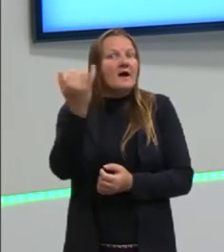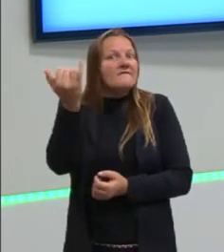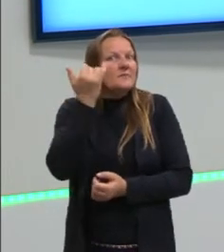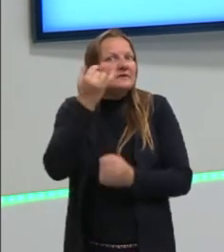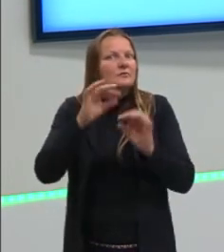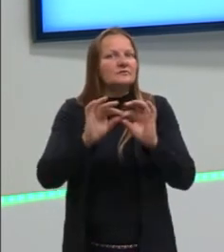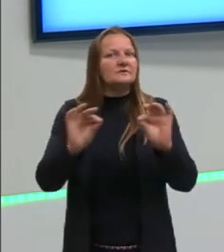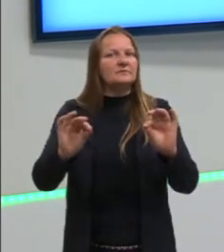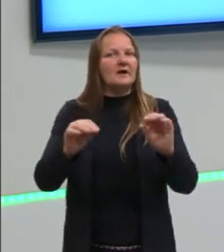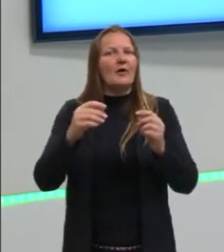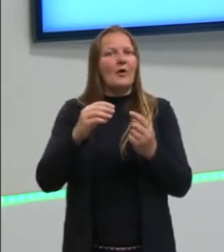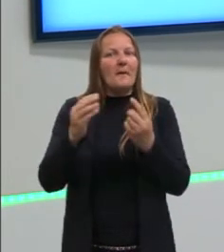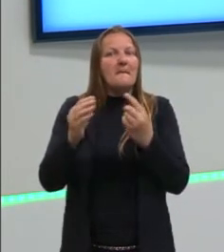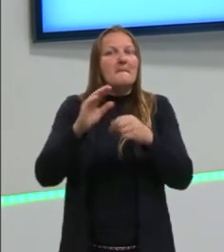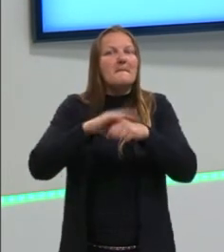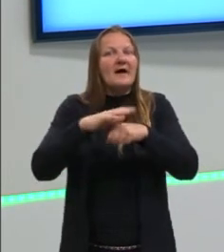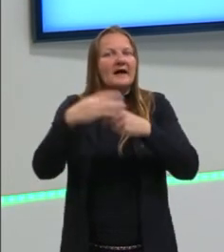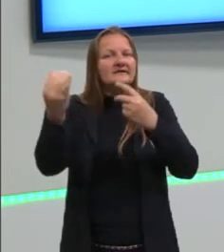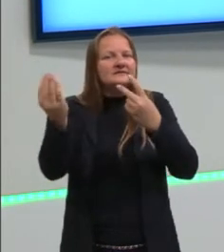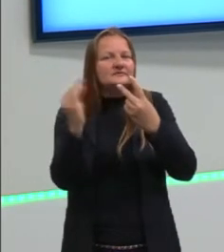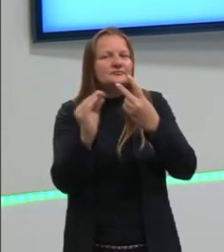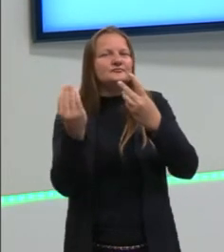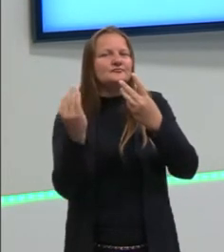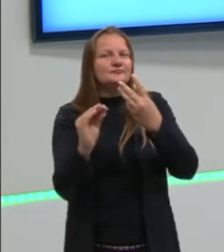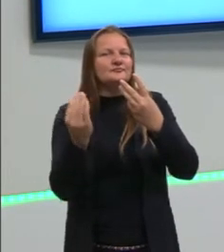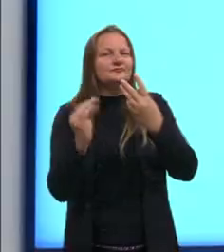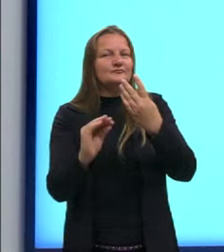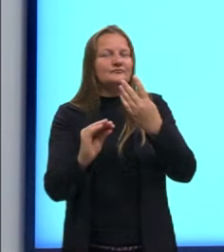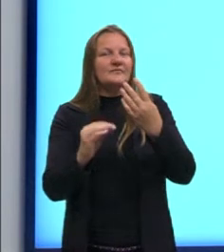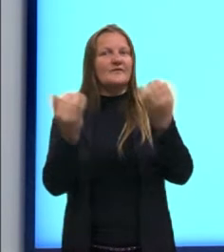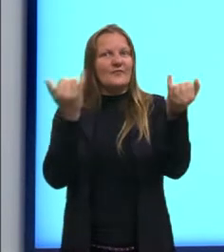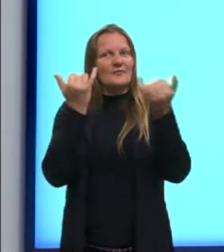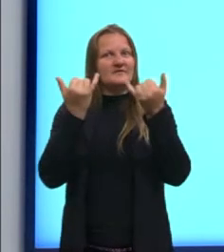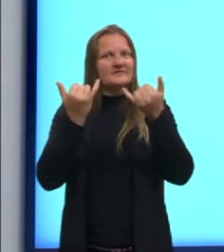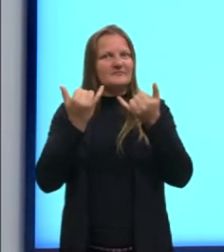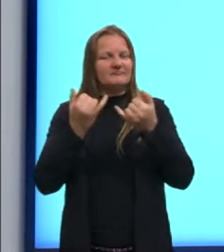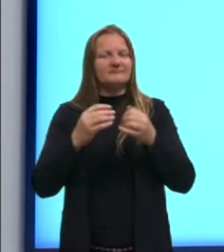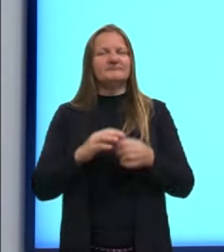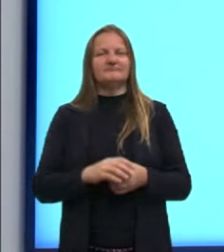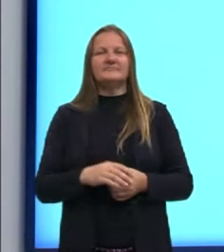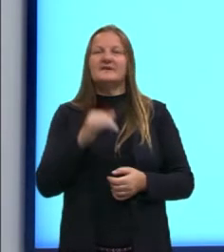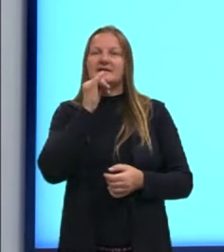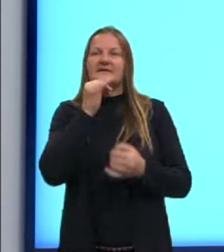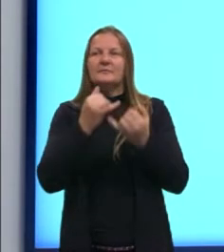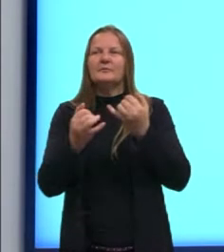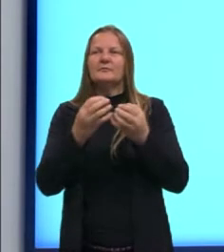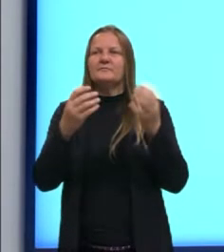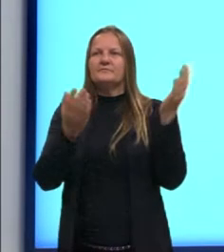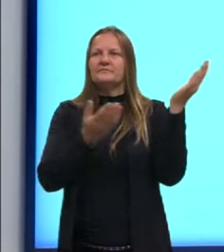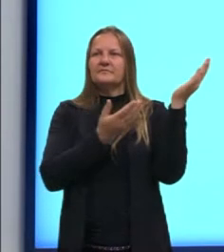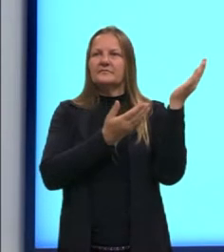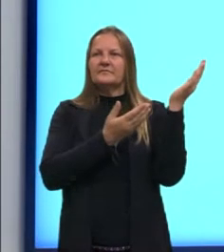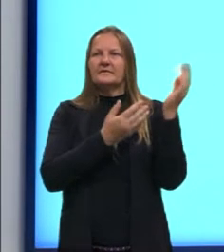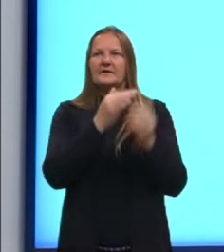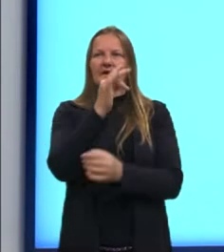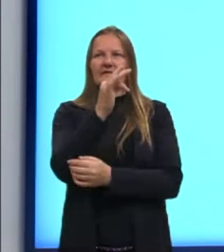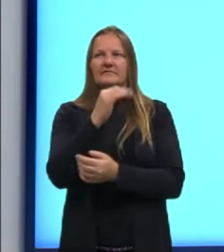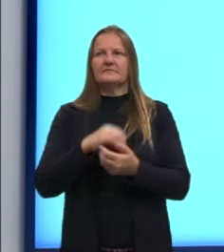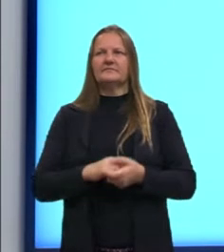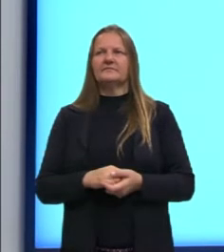para analisar. Mas, nós podemos ter mais de uma informação. Então, por exemplo, na sentença F.